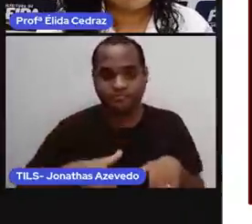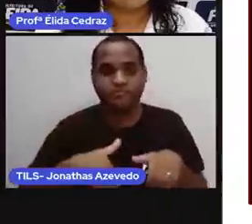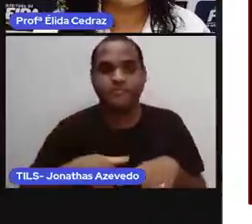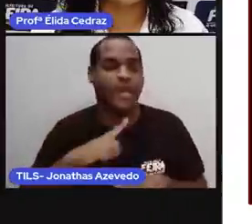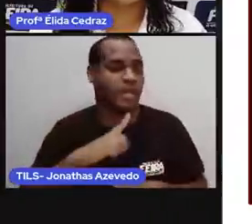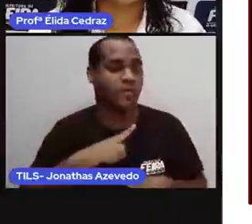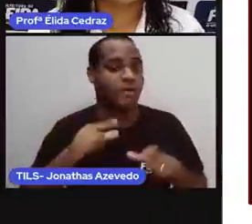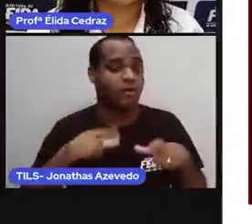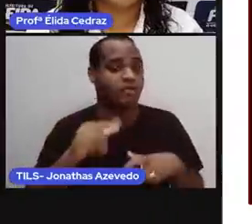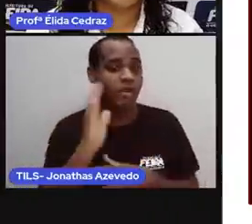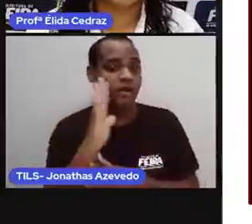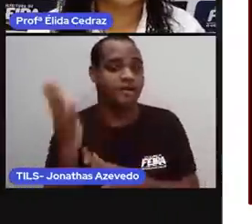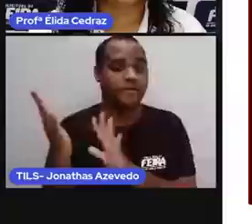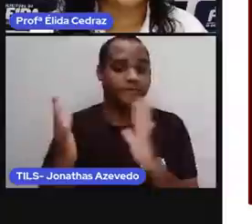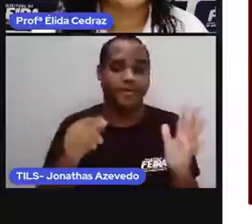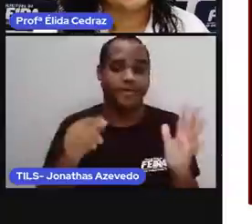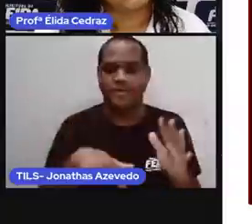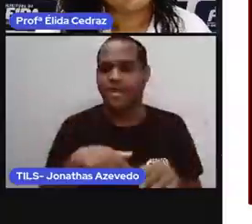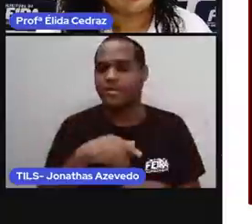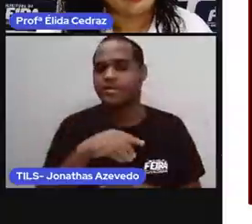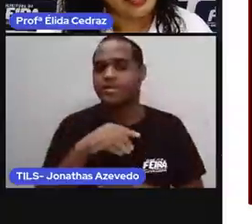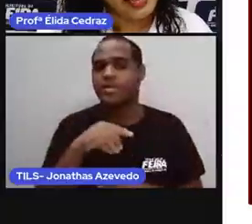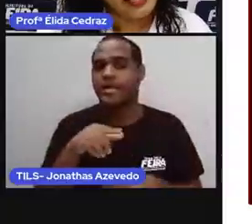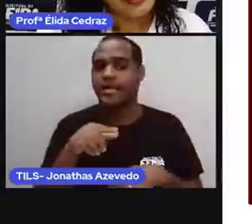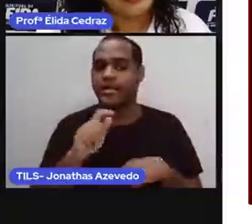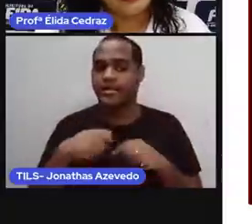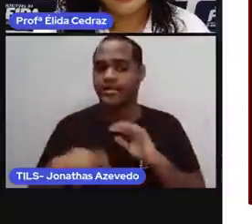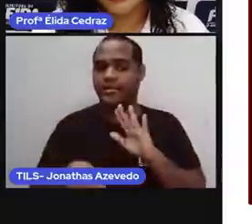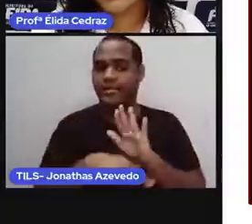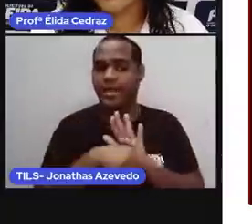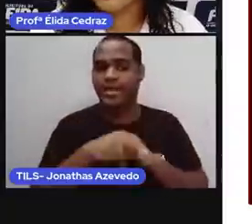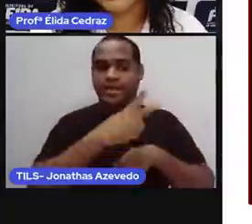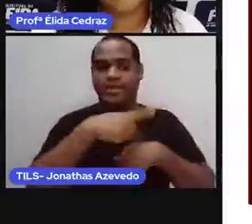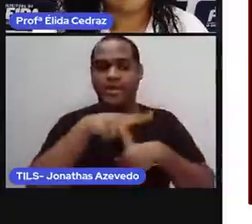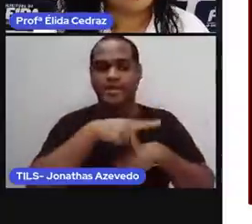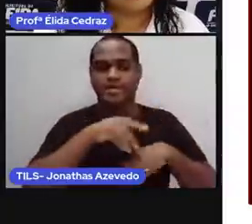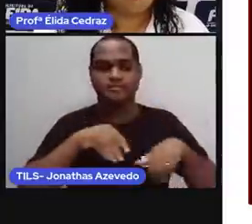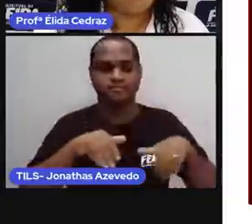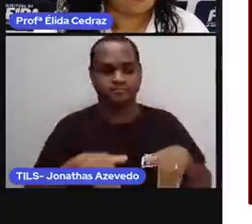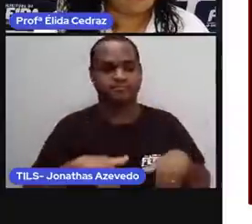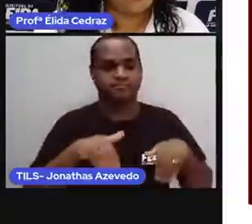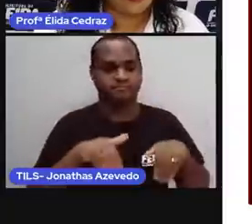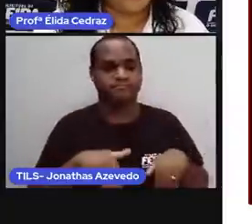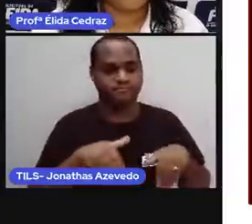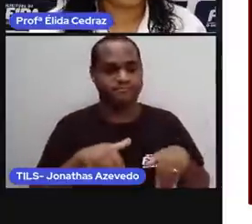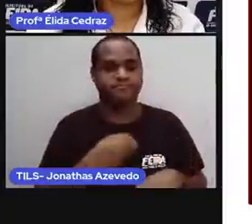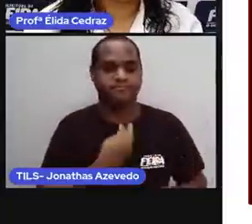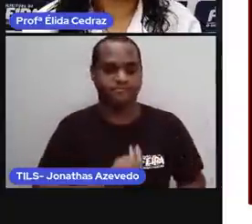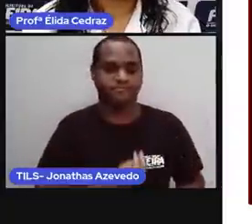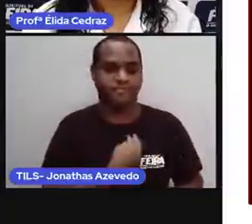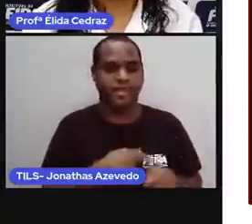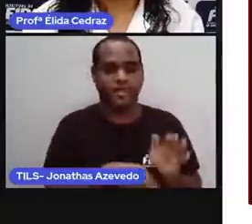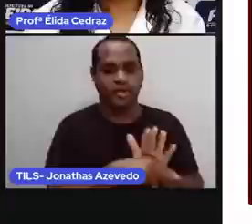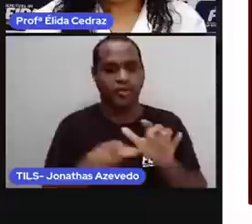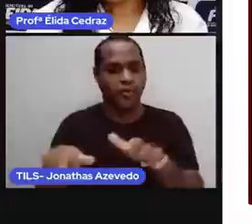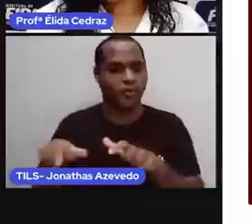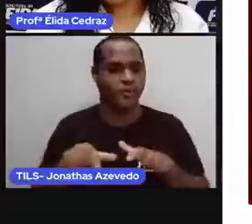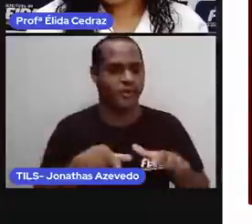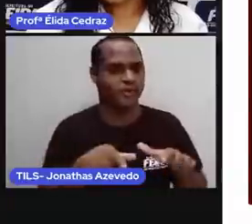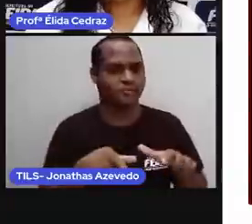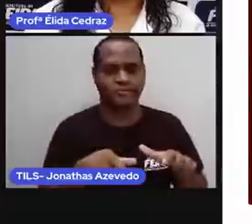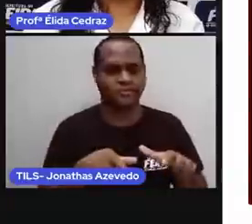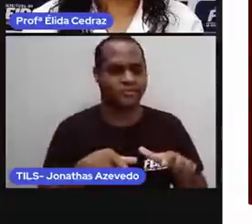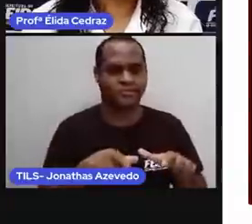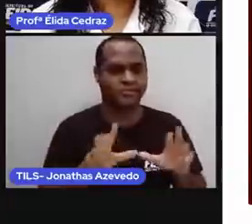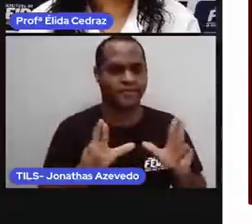floresta. Mas ele é um animal da Austrália. Então, ele não tem em qualquer lugar. As